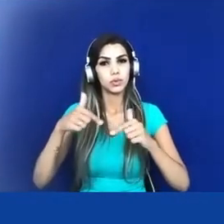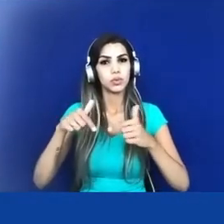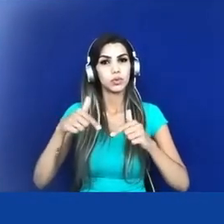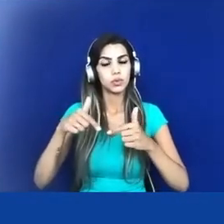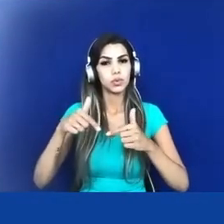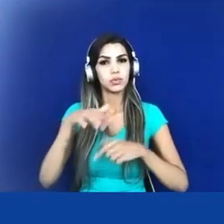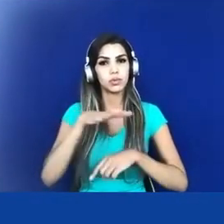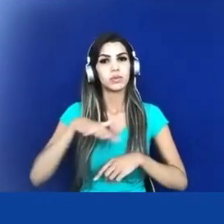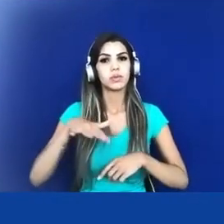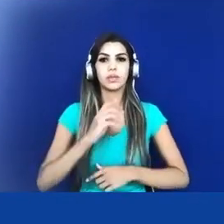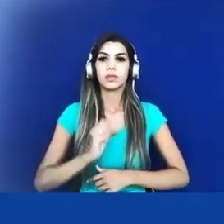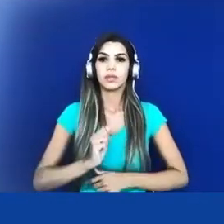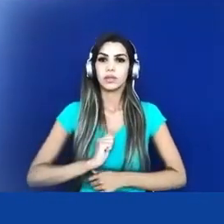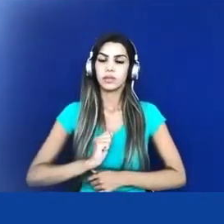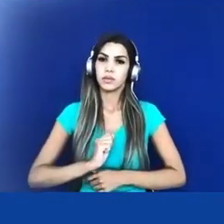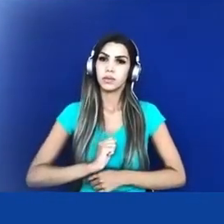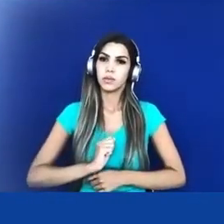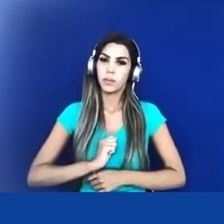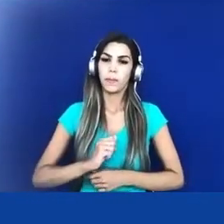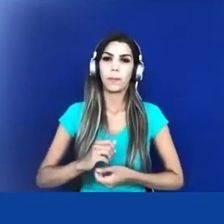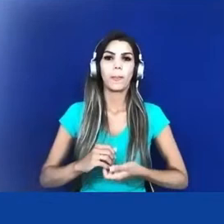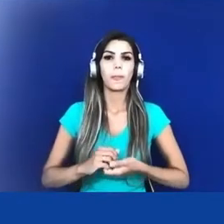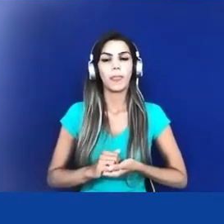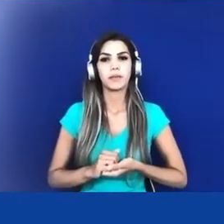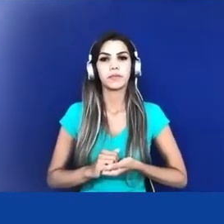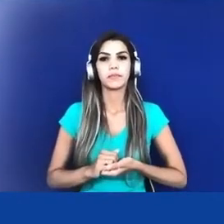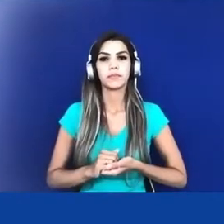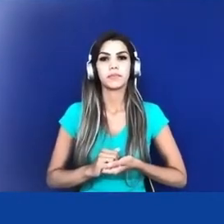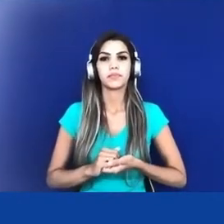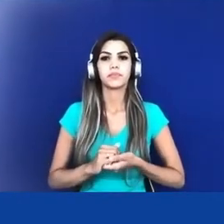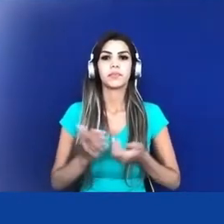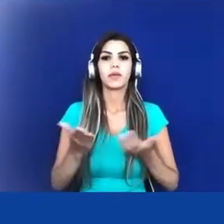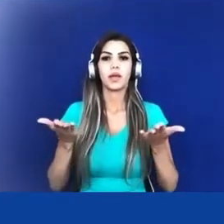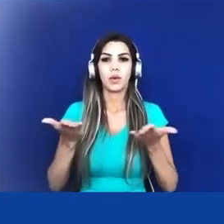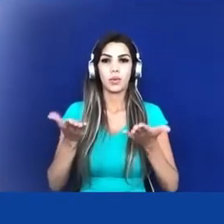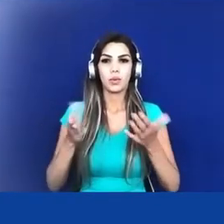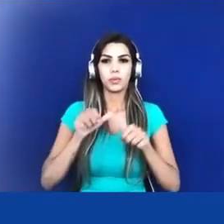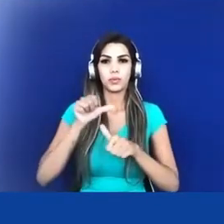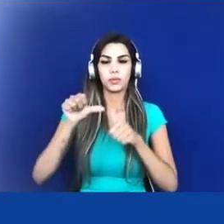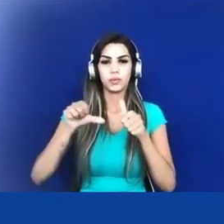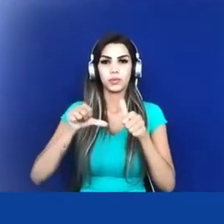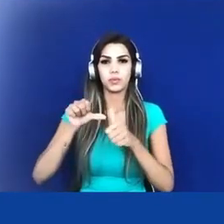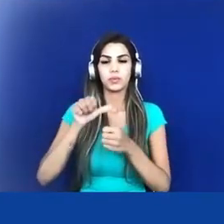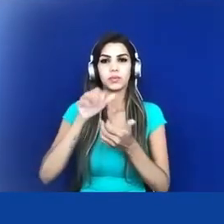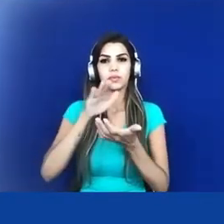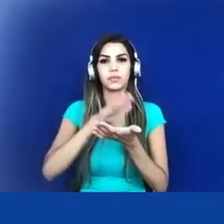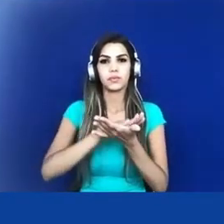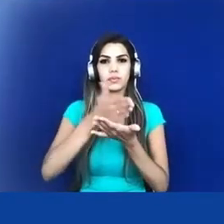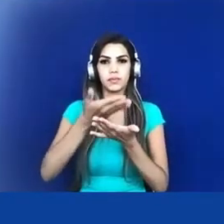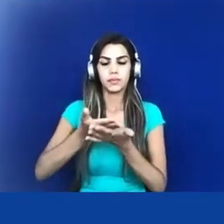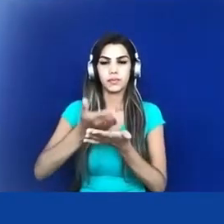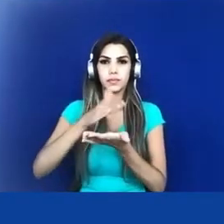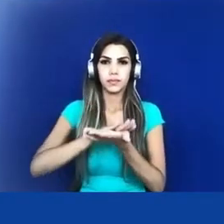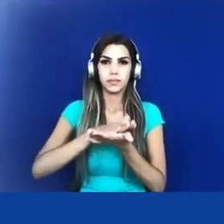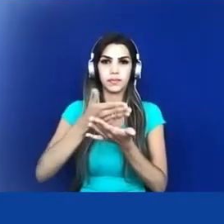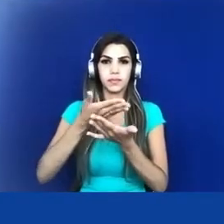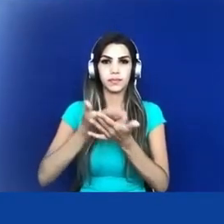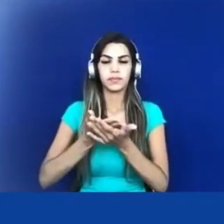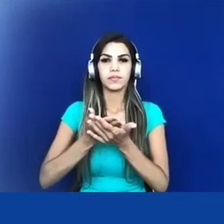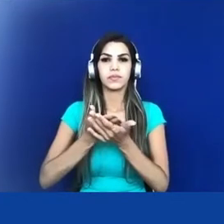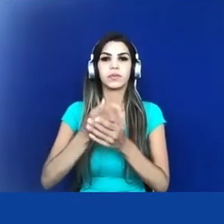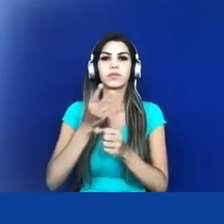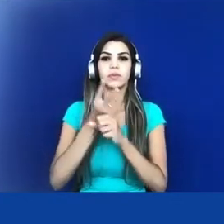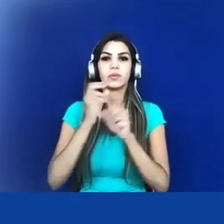e a relação de, vamos dizer assim, a simétrica que o antropólogo tinha em relação